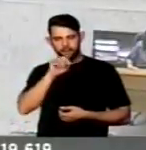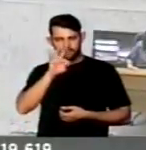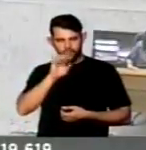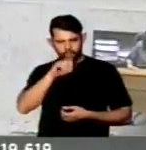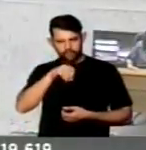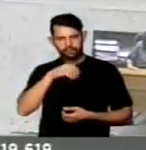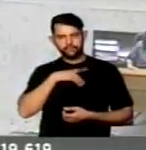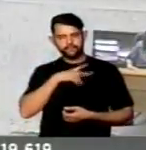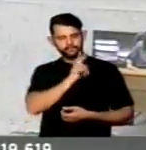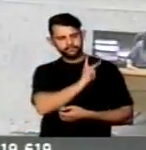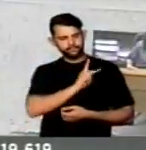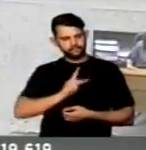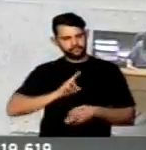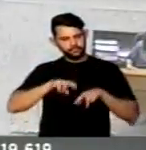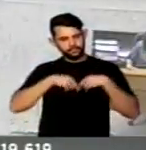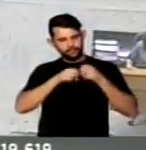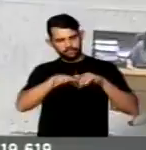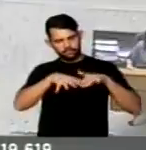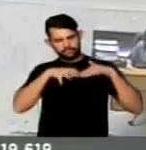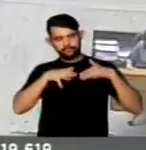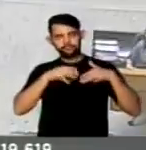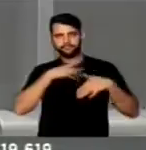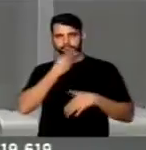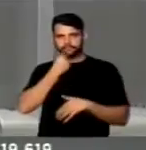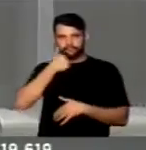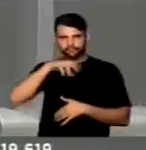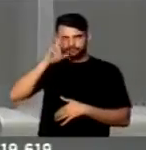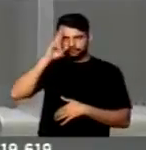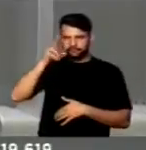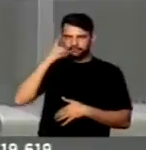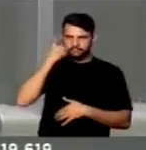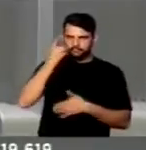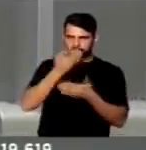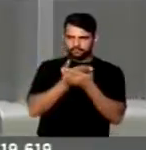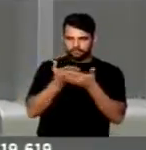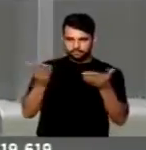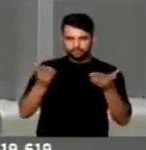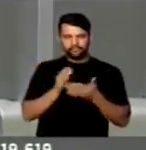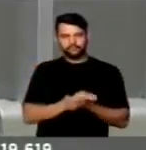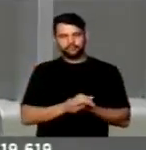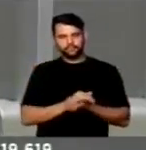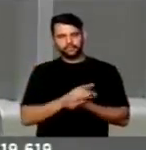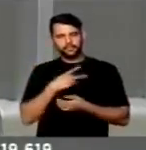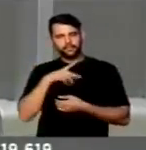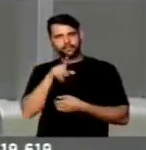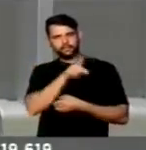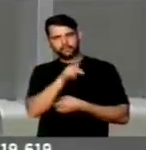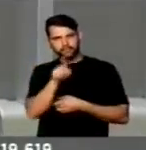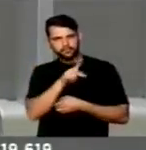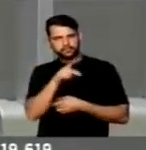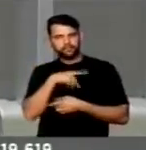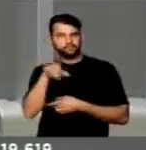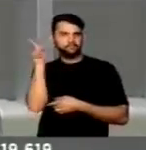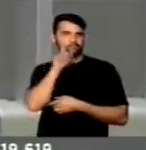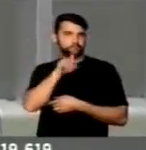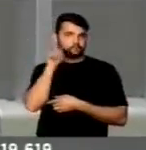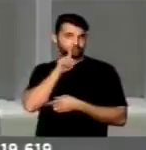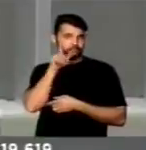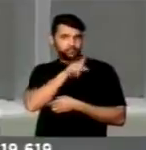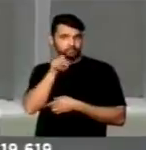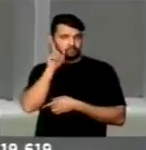que preside esta sessão. Senhoras e senhores deputados, uma professora americana